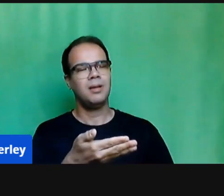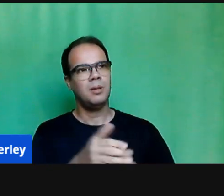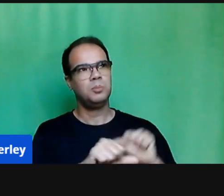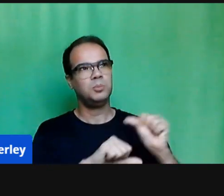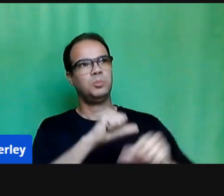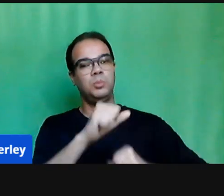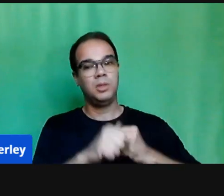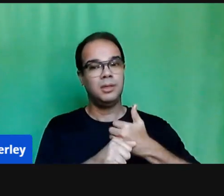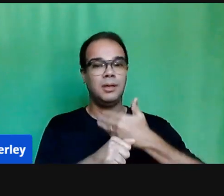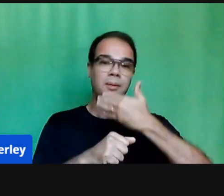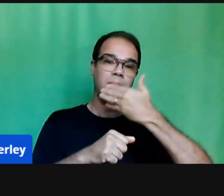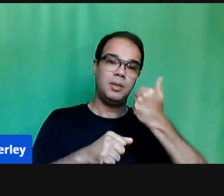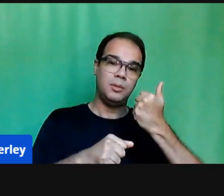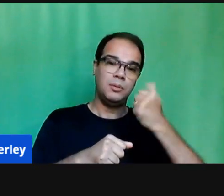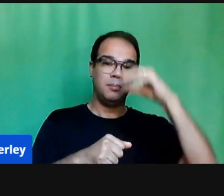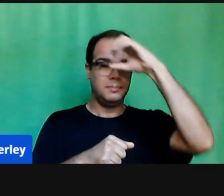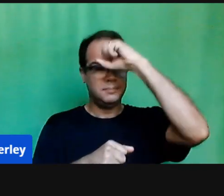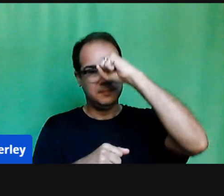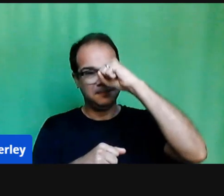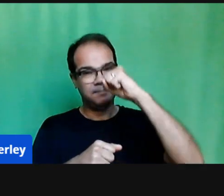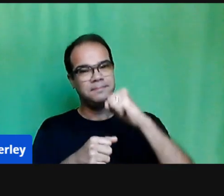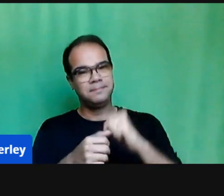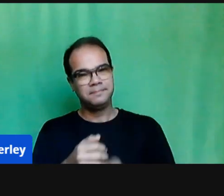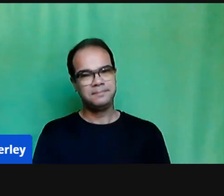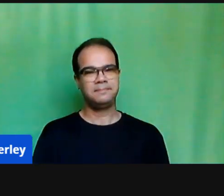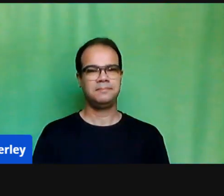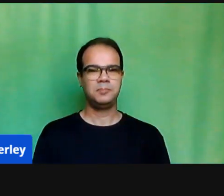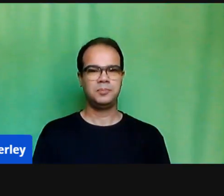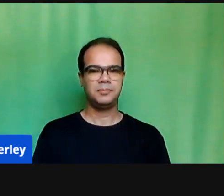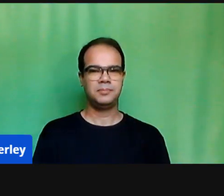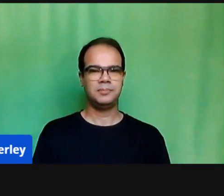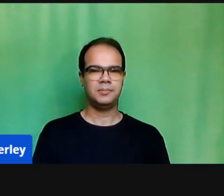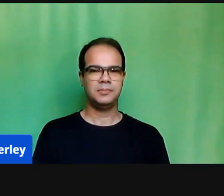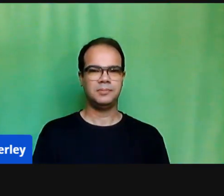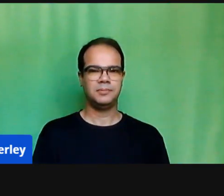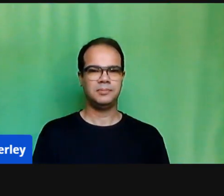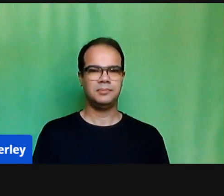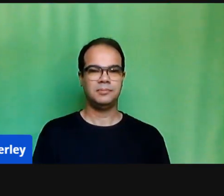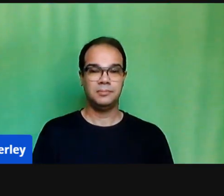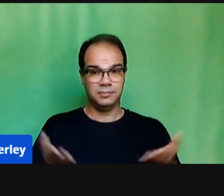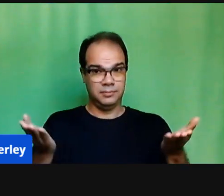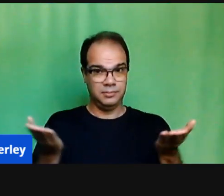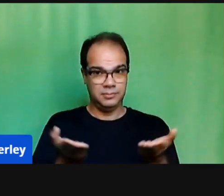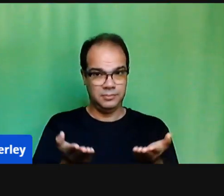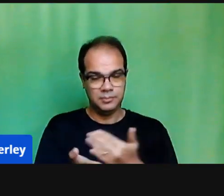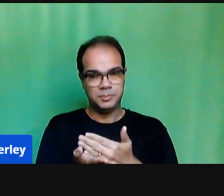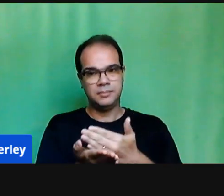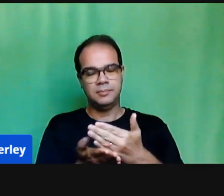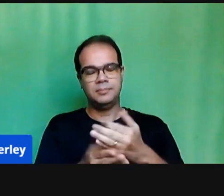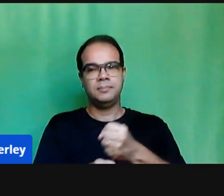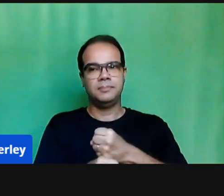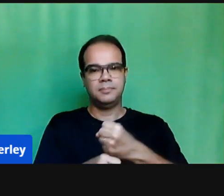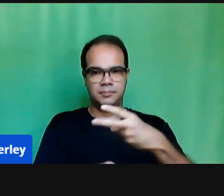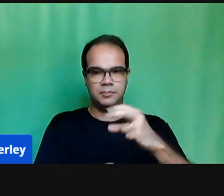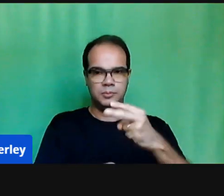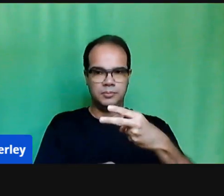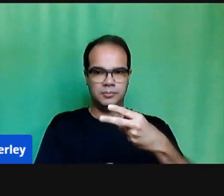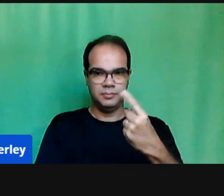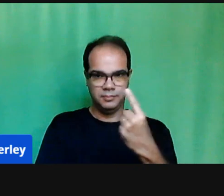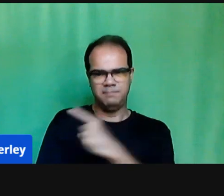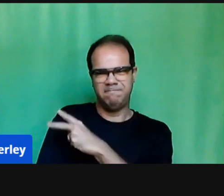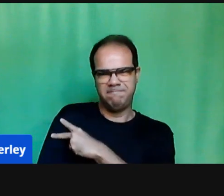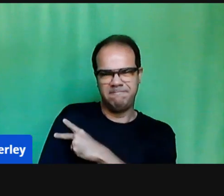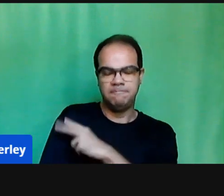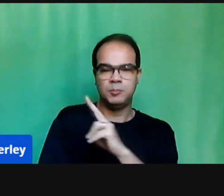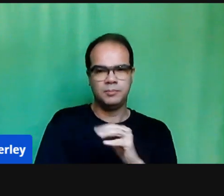no início do ano, agora, eu vou ter um pouco mais específico com o segundo ano, nós fazemos uma planilha, para que os nossos professores,